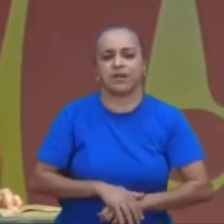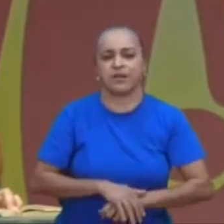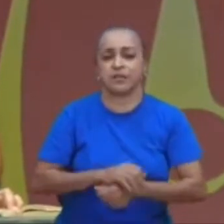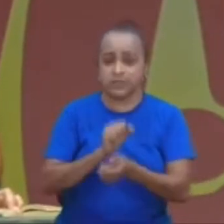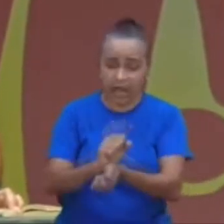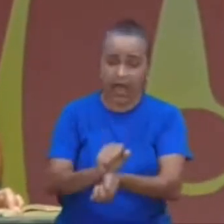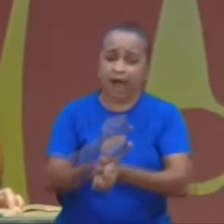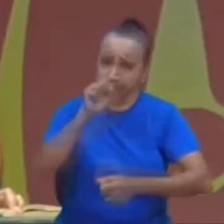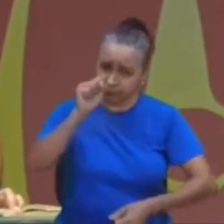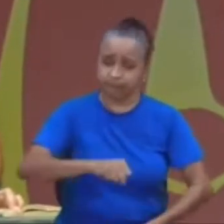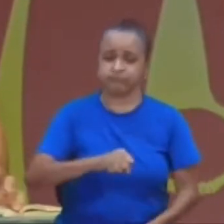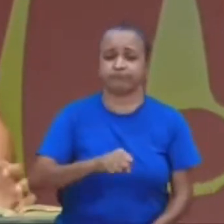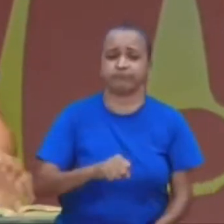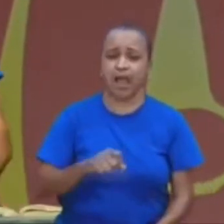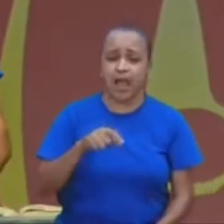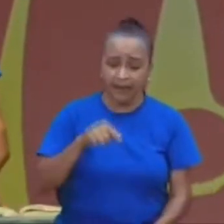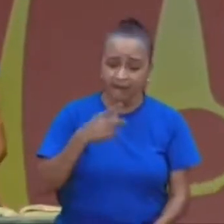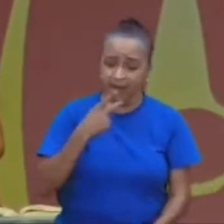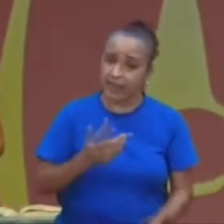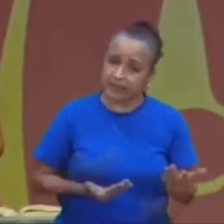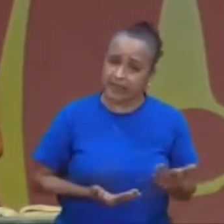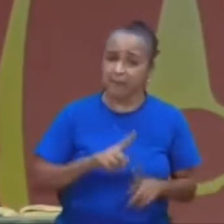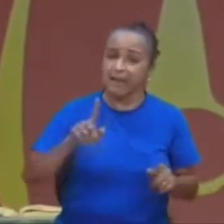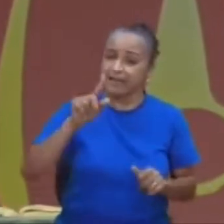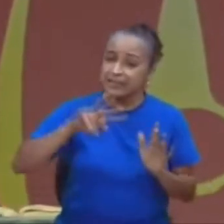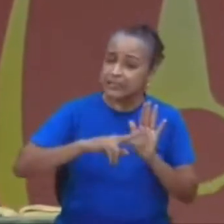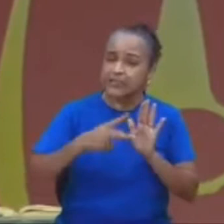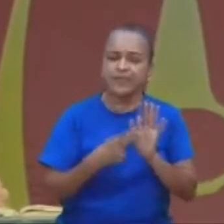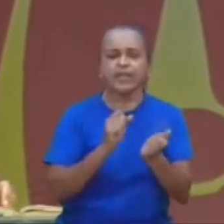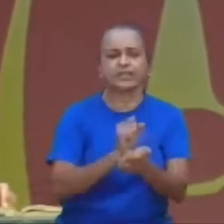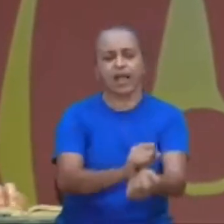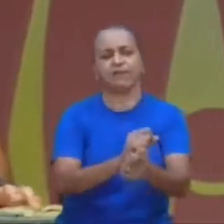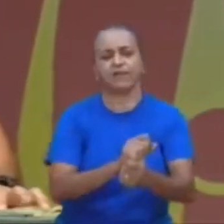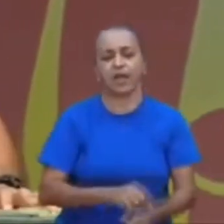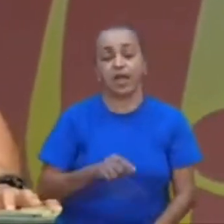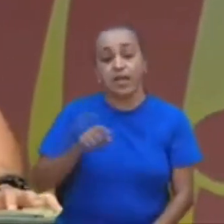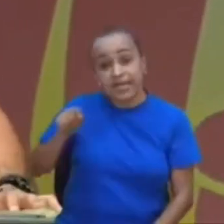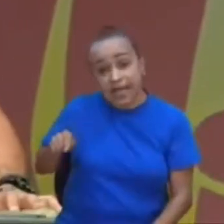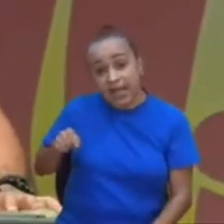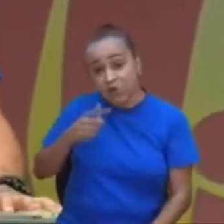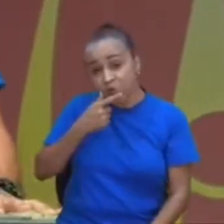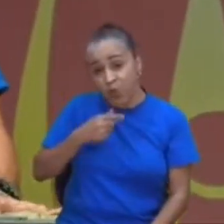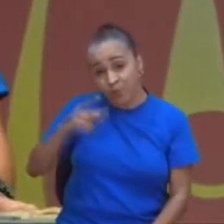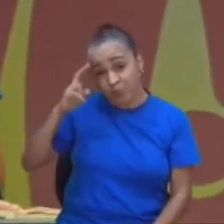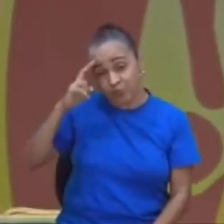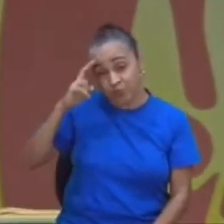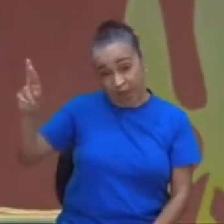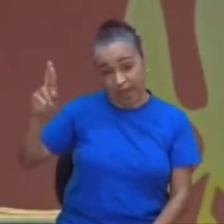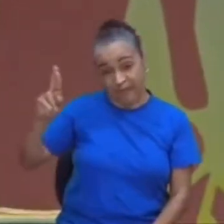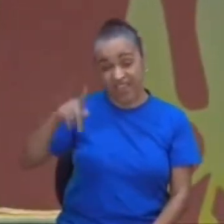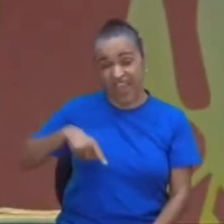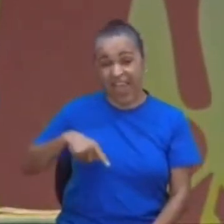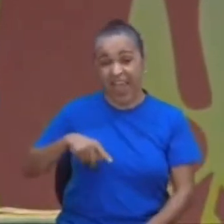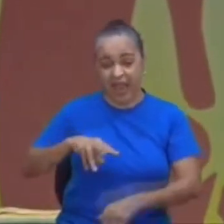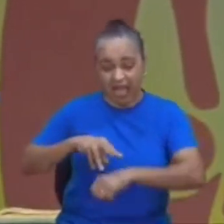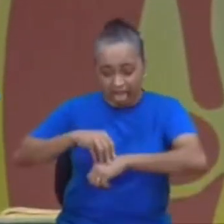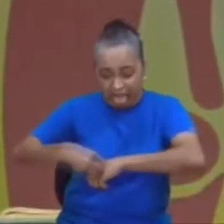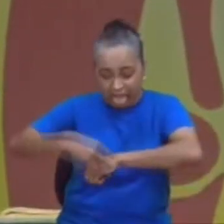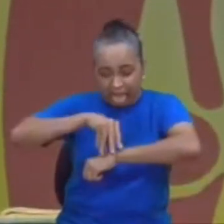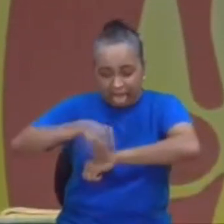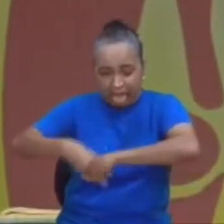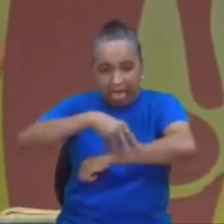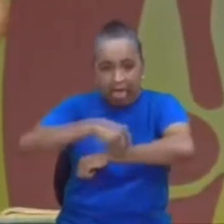escrava mesmo, e, e, e Naaman era leproso, tinha lepra,